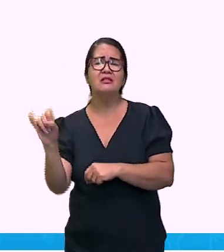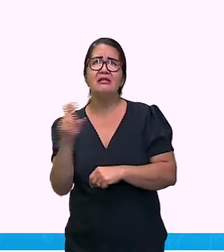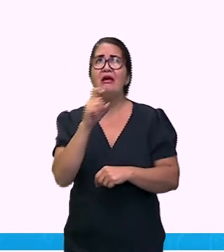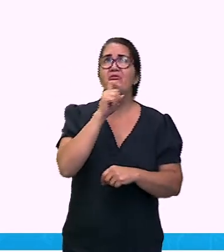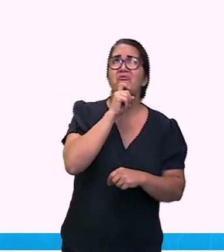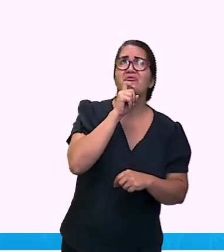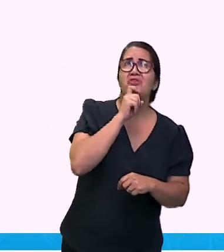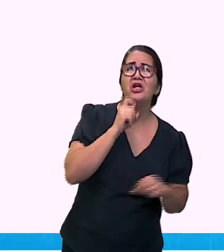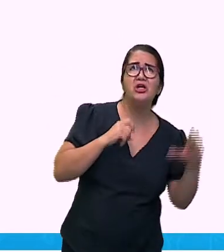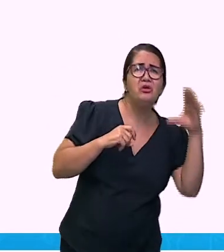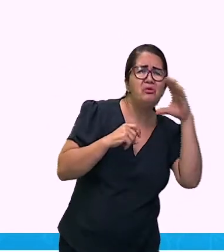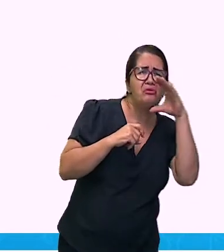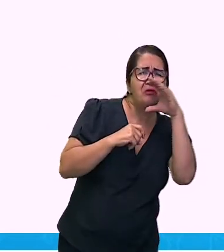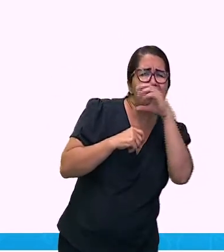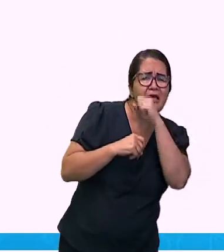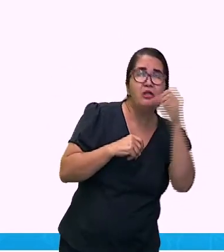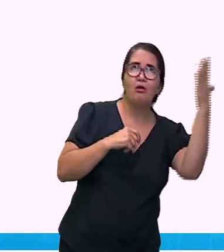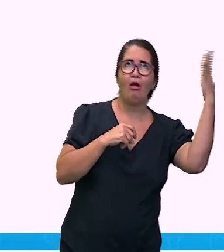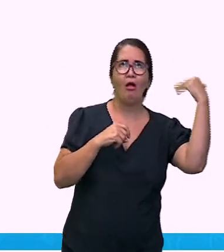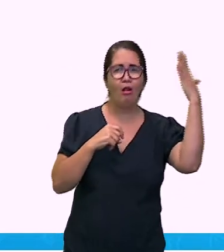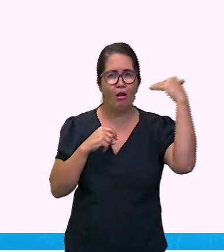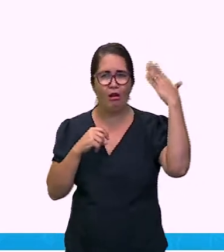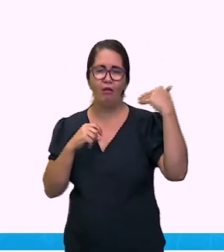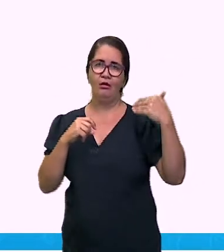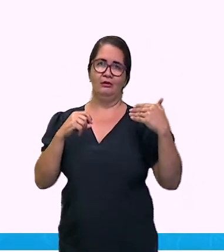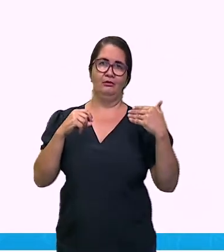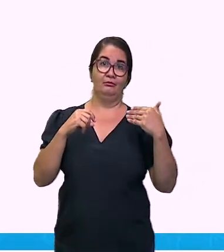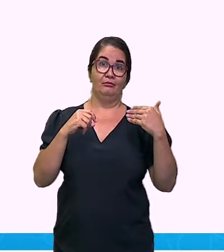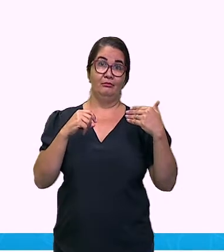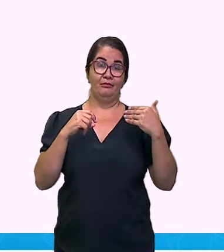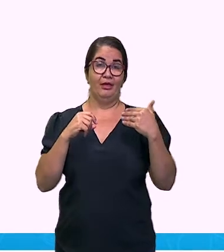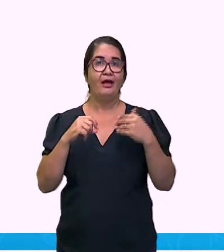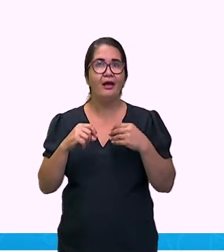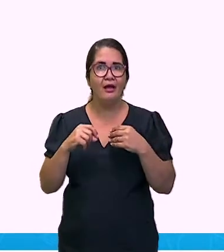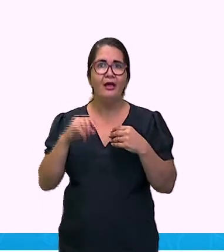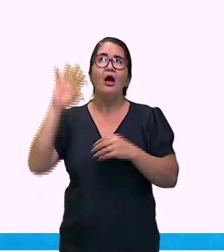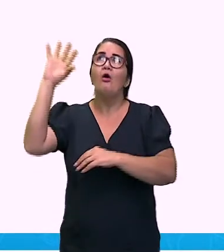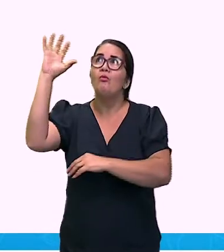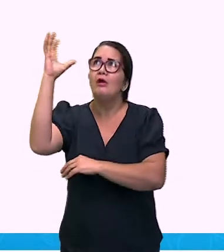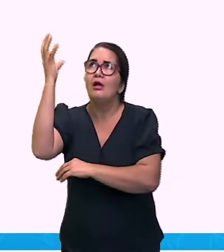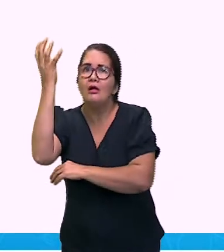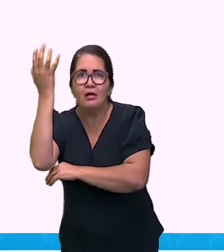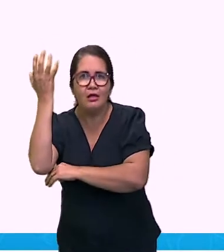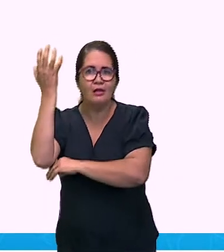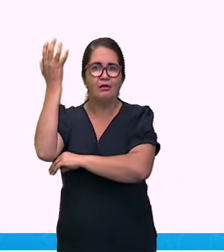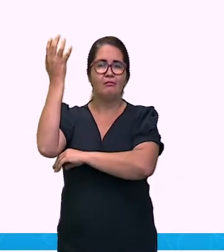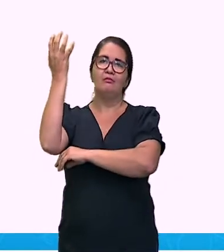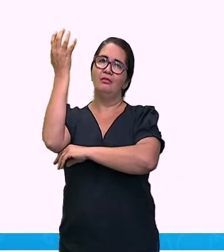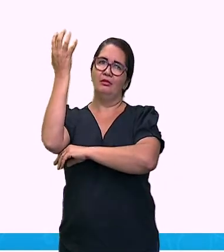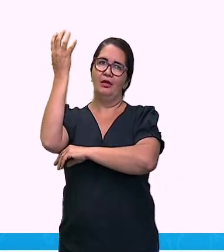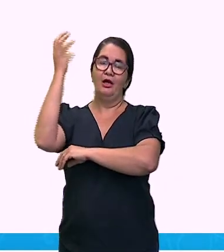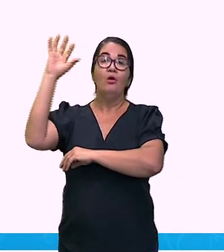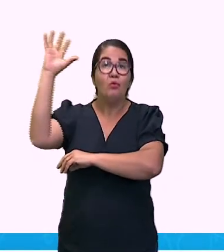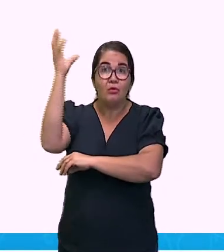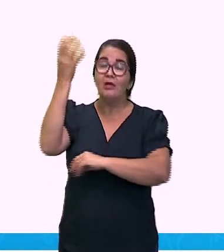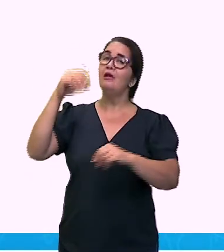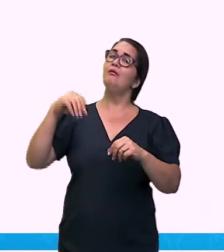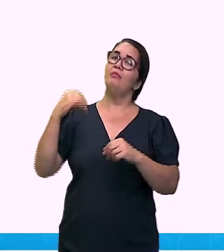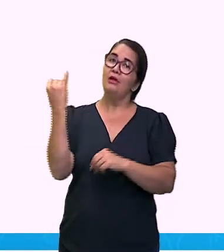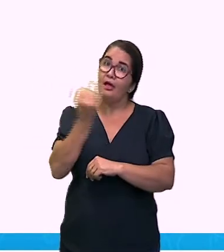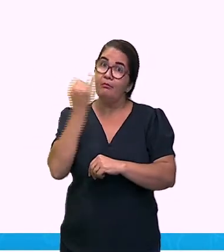muito úmido. Então, tudo isso. As temperaturas. Se eu tenho uma extrema,